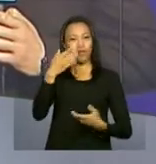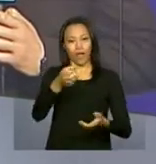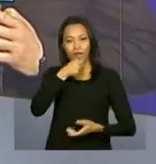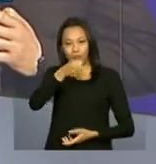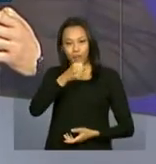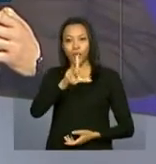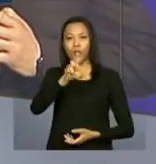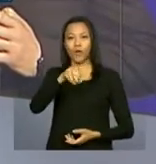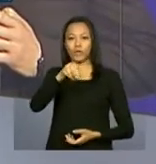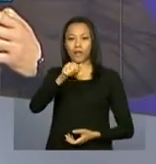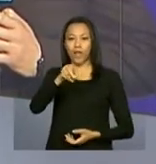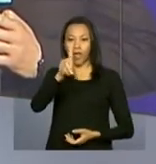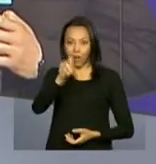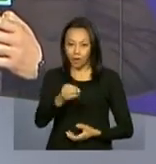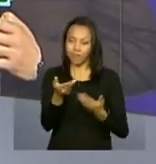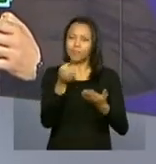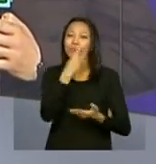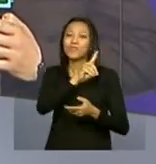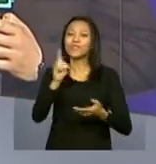Meira. Bom dia, Leonardo.